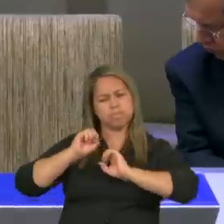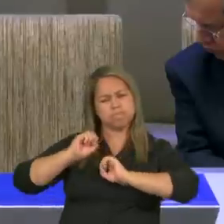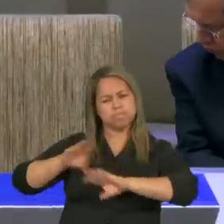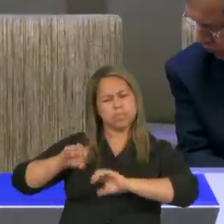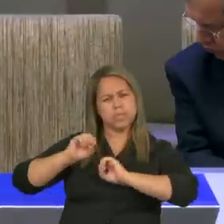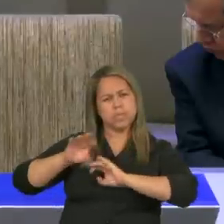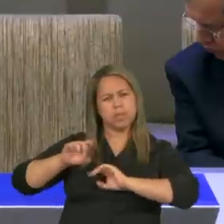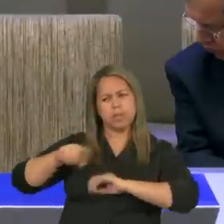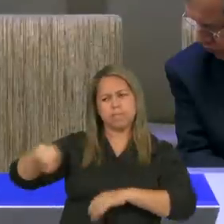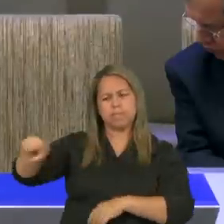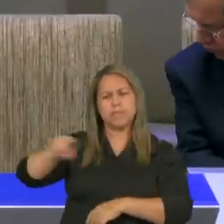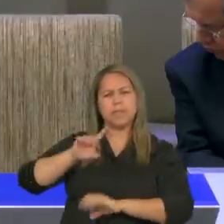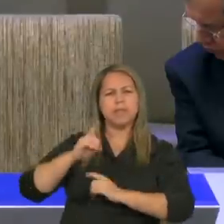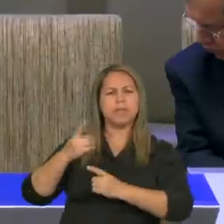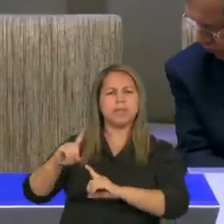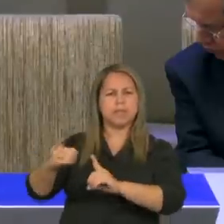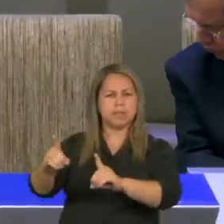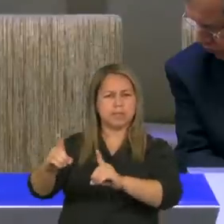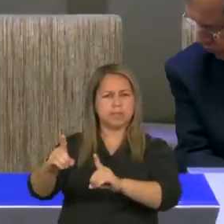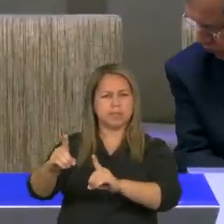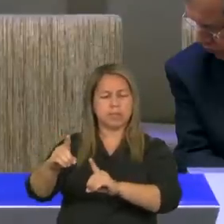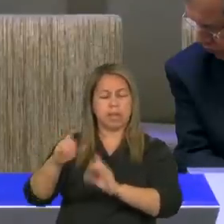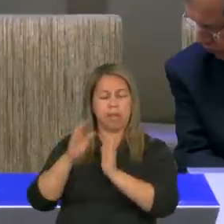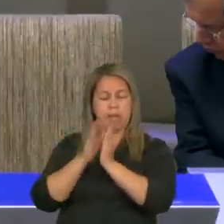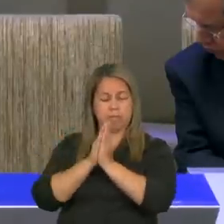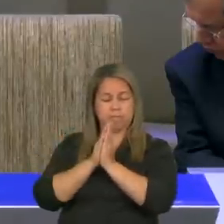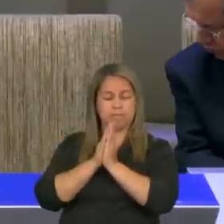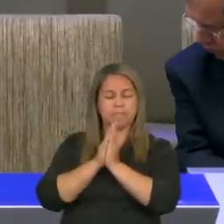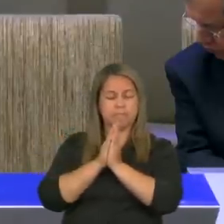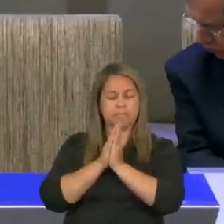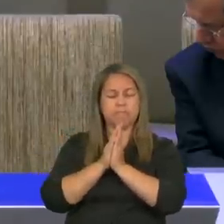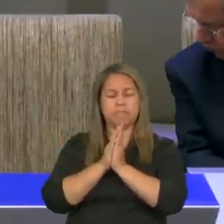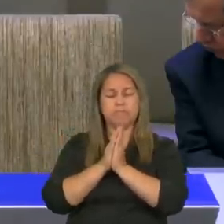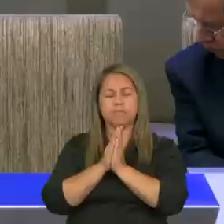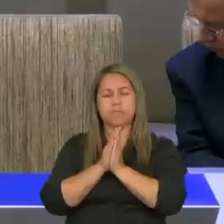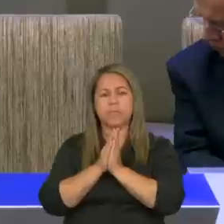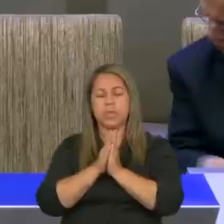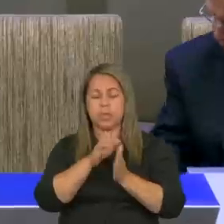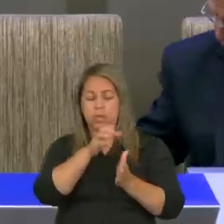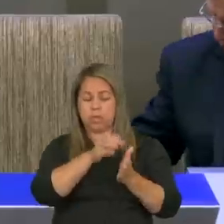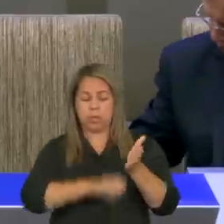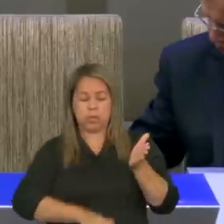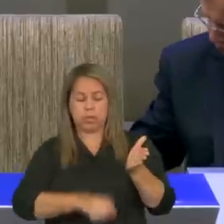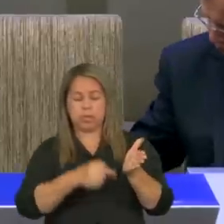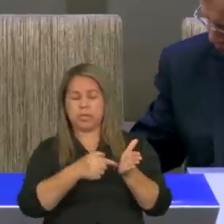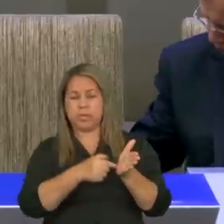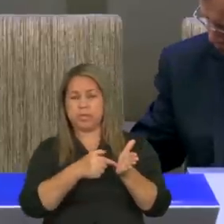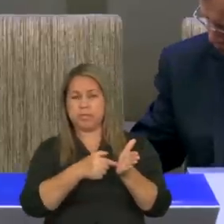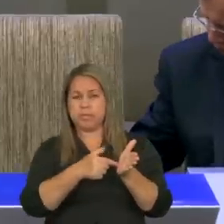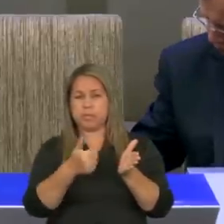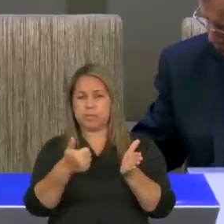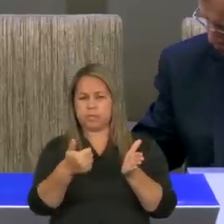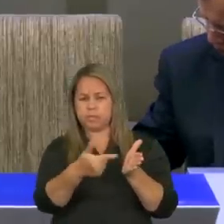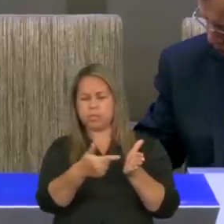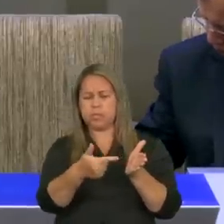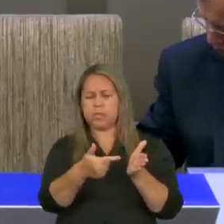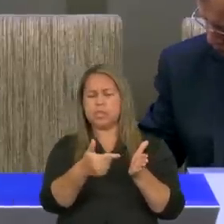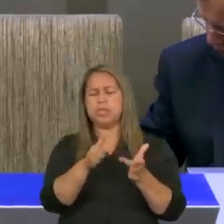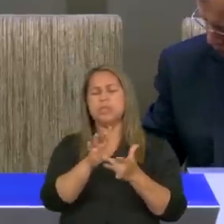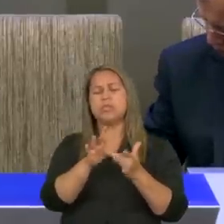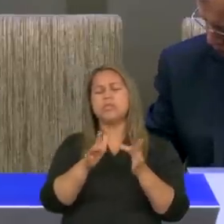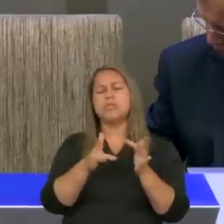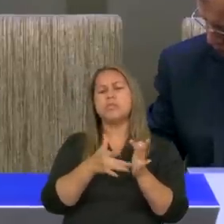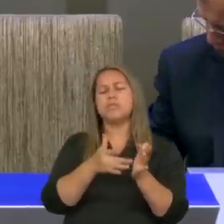discípulos acerca da oração. Quando nós chegamos no capítulo de número 12, Jesus